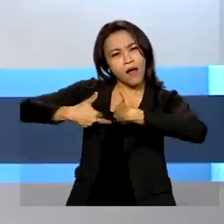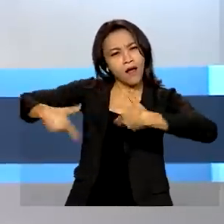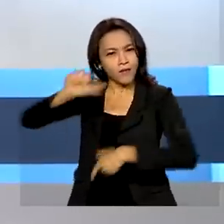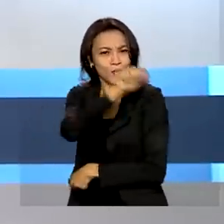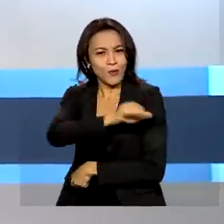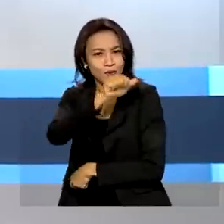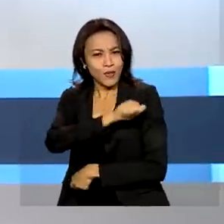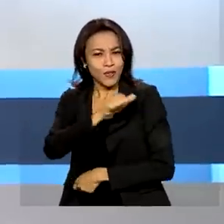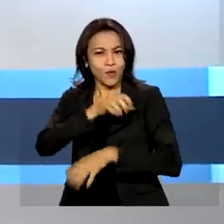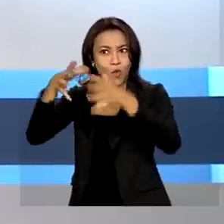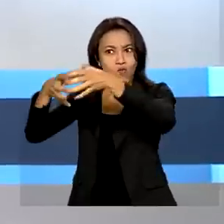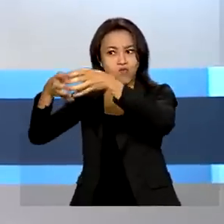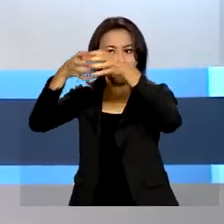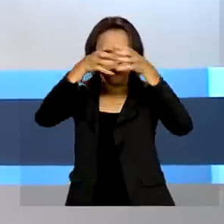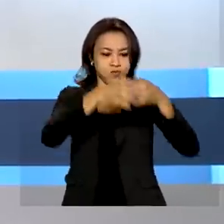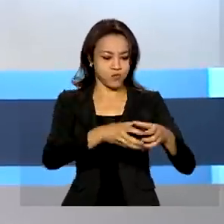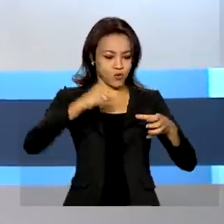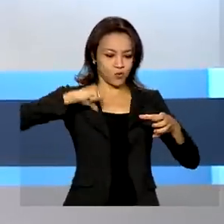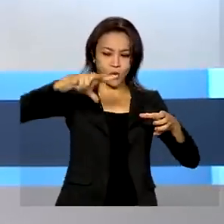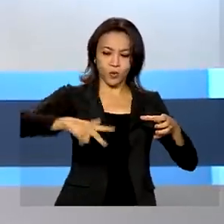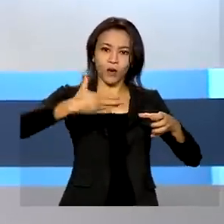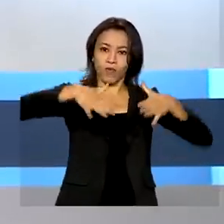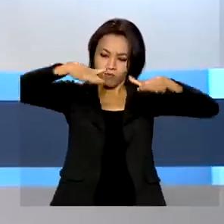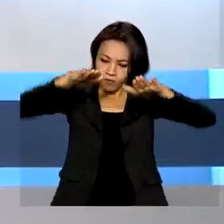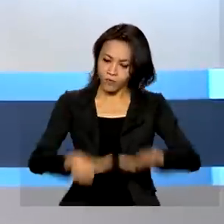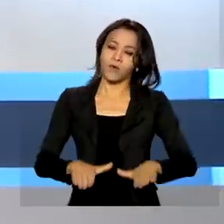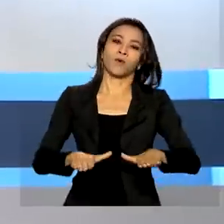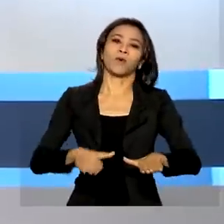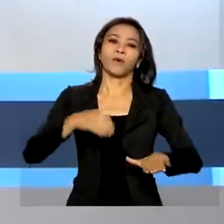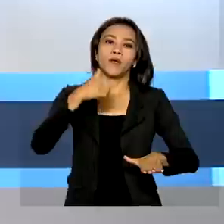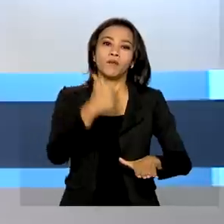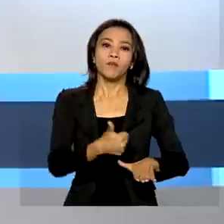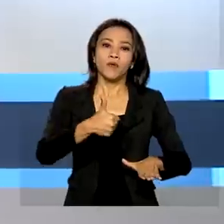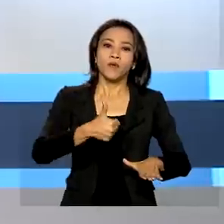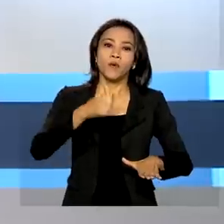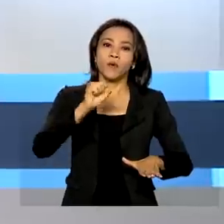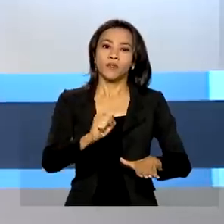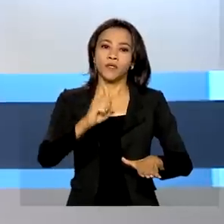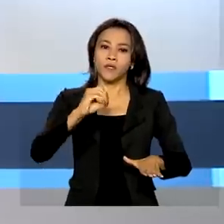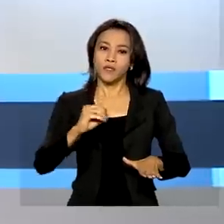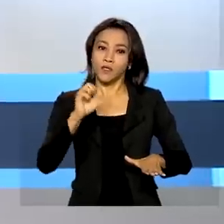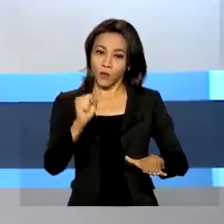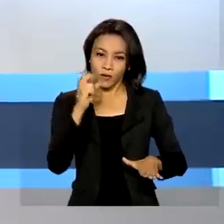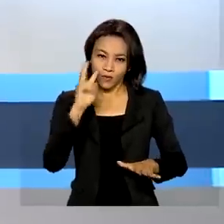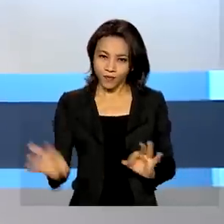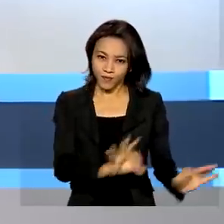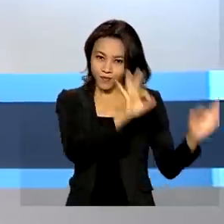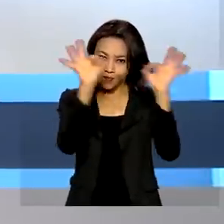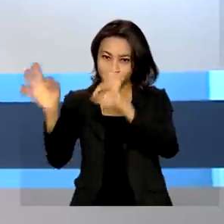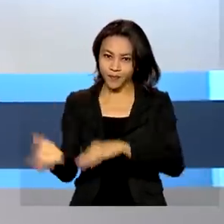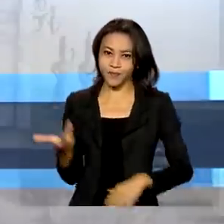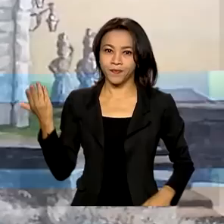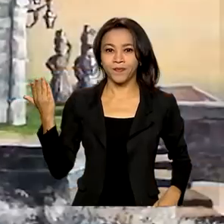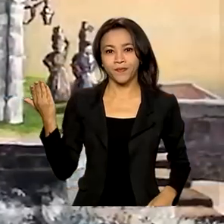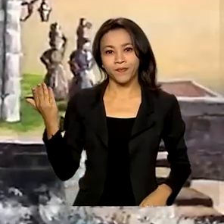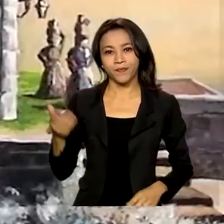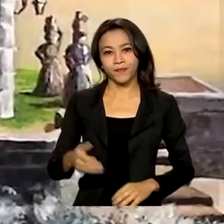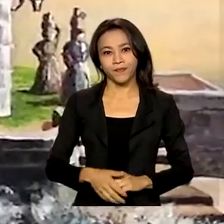corte portuguesa se instalou em 1808. Confira na reportagem de Maurício de Almeida.